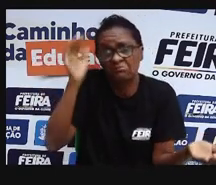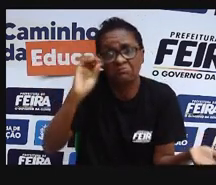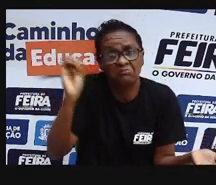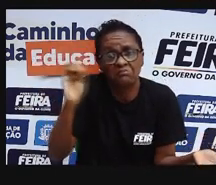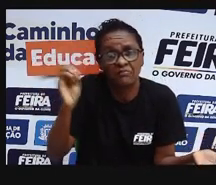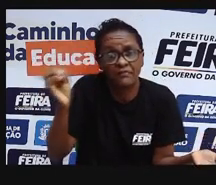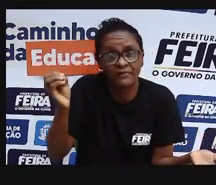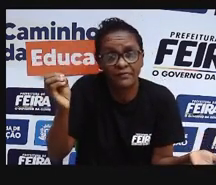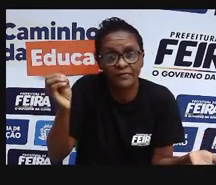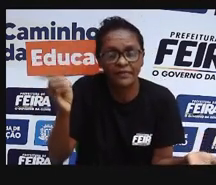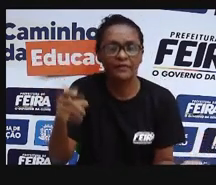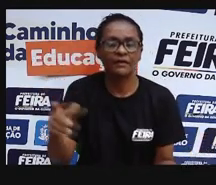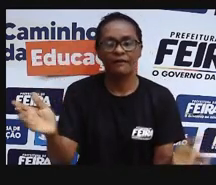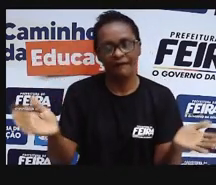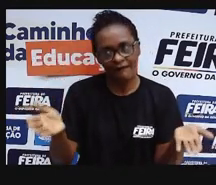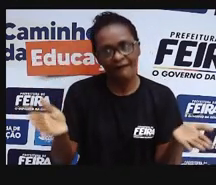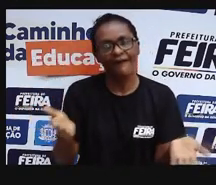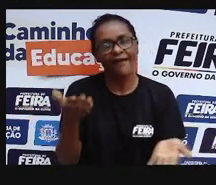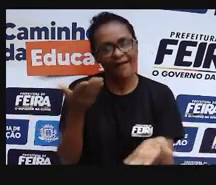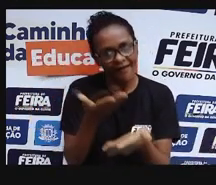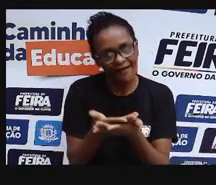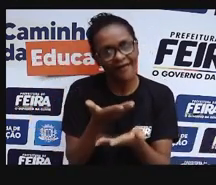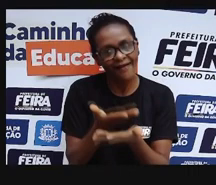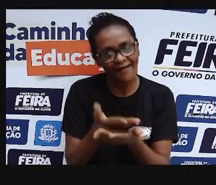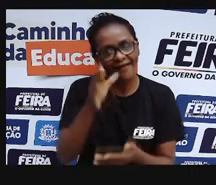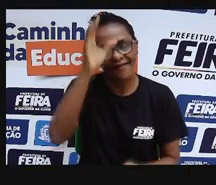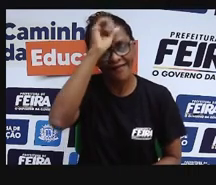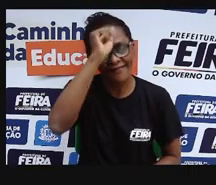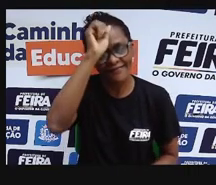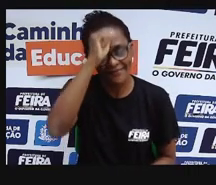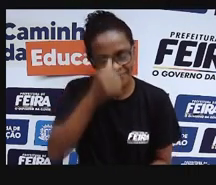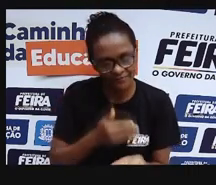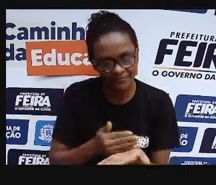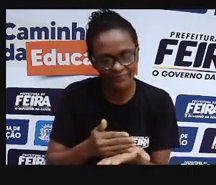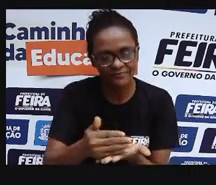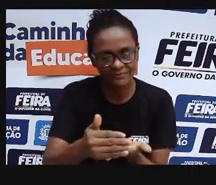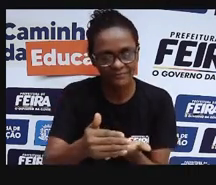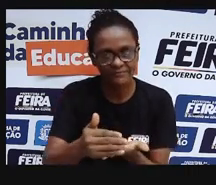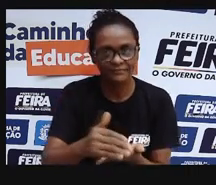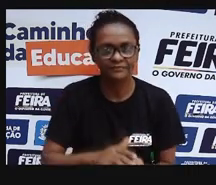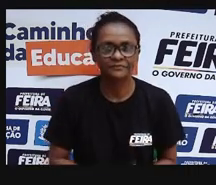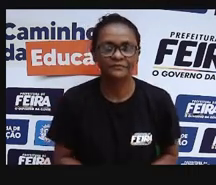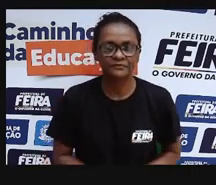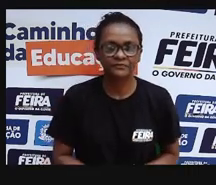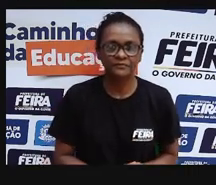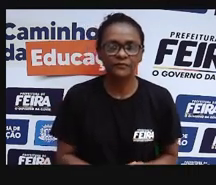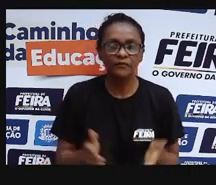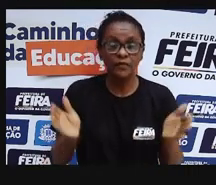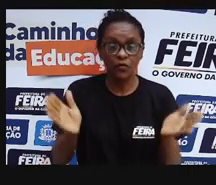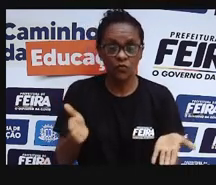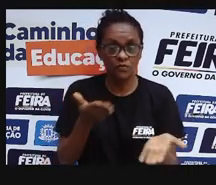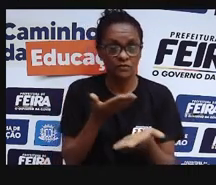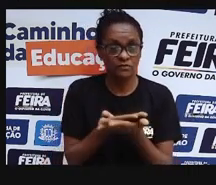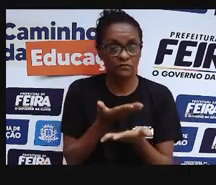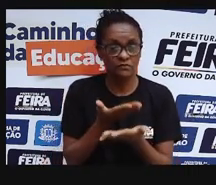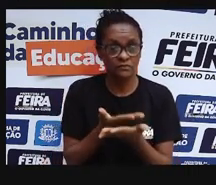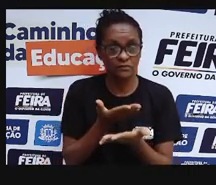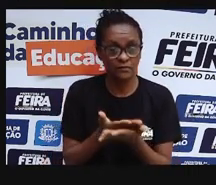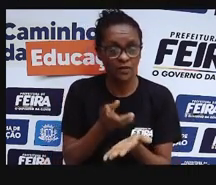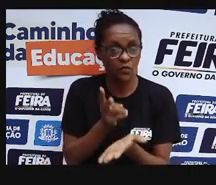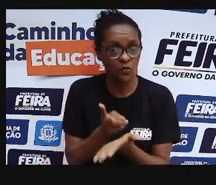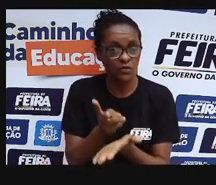saúde? Saúde? Nós vamos ver isso ao longo da nossa aula de hoje. Essa aula, né, ela é uma